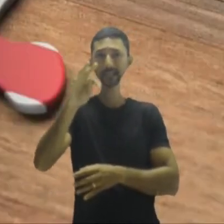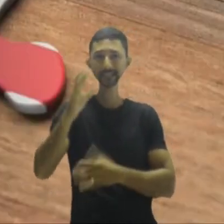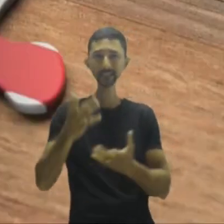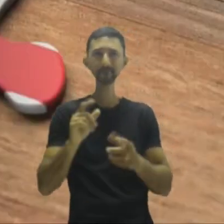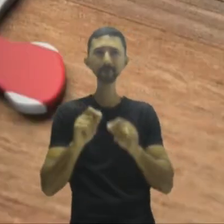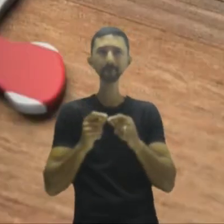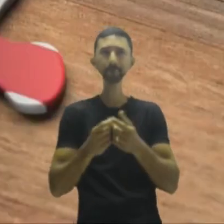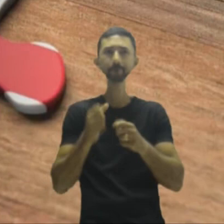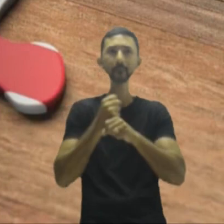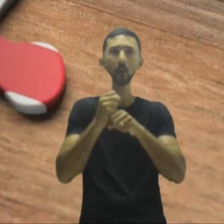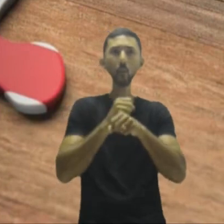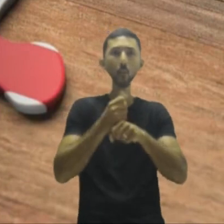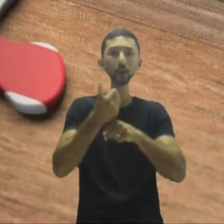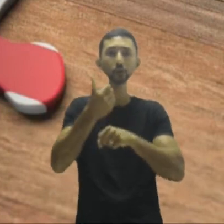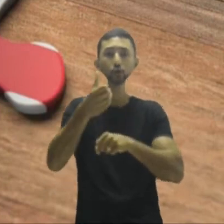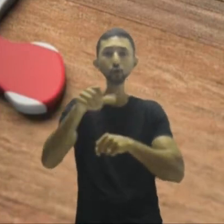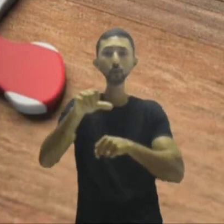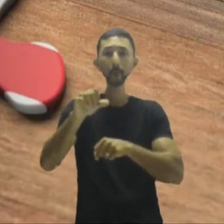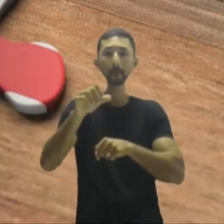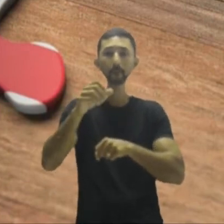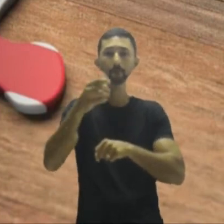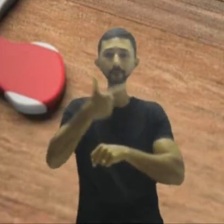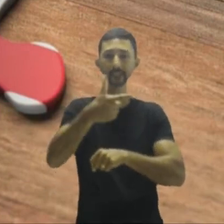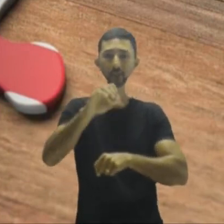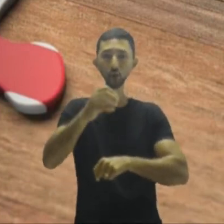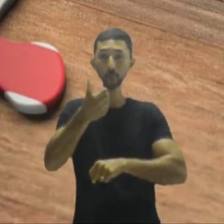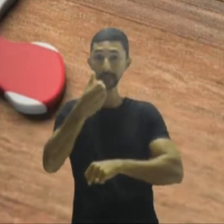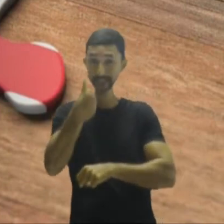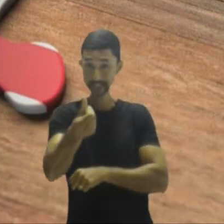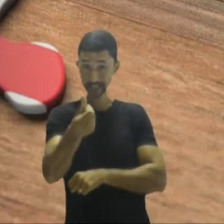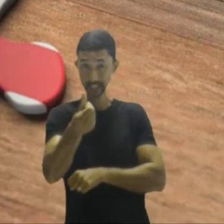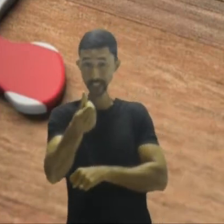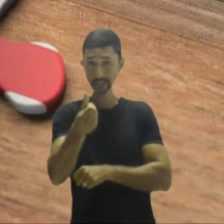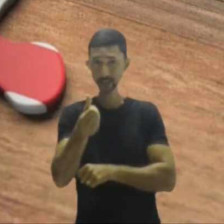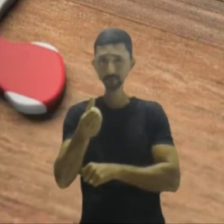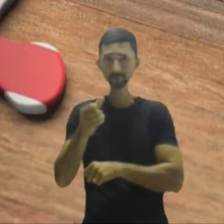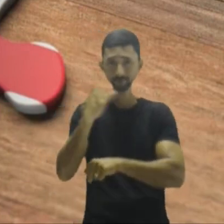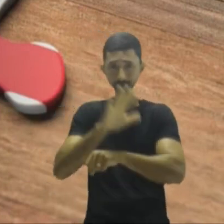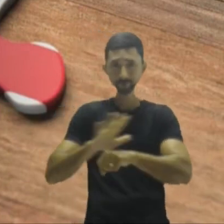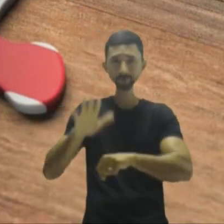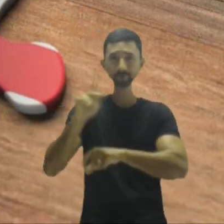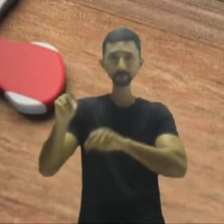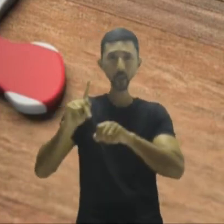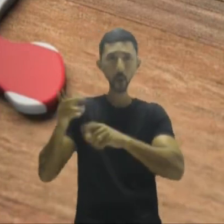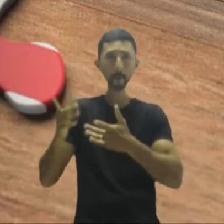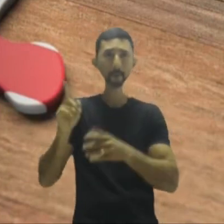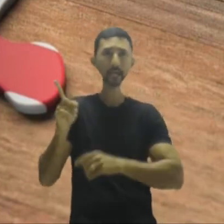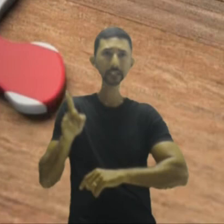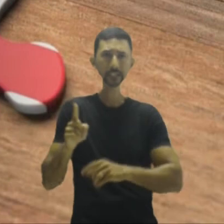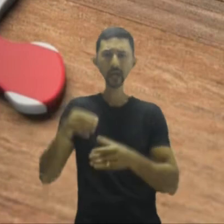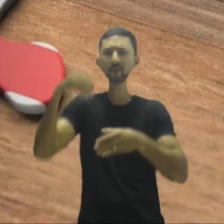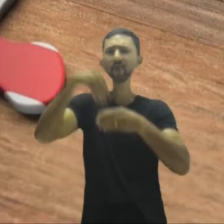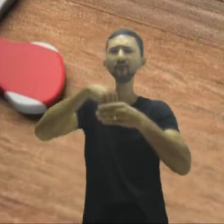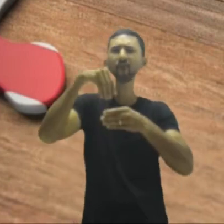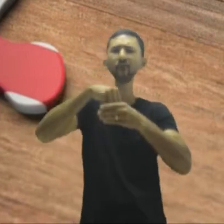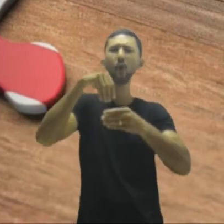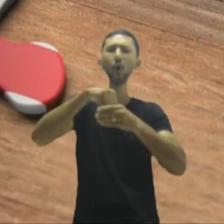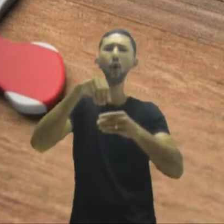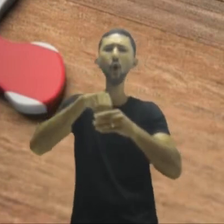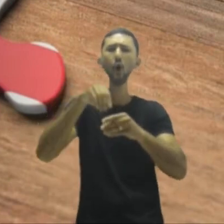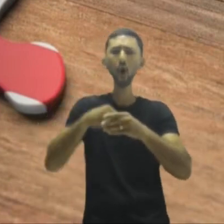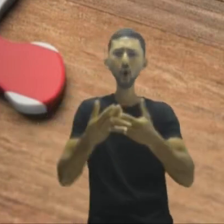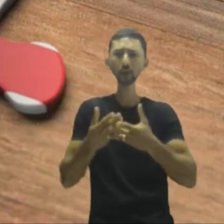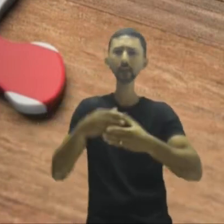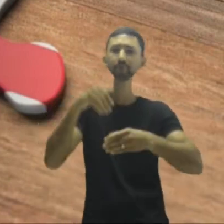britânicos, no ano de 2016, os britânicos fizeram um referendo. O que que seria esse